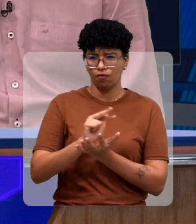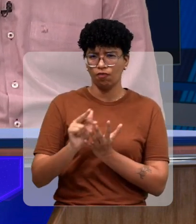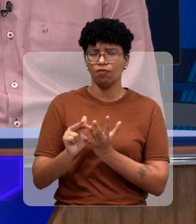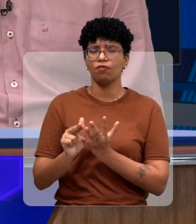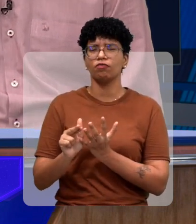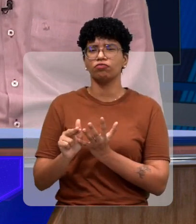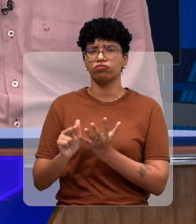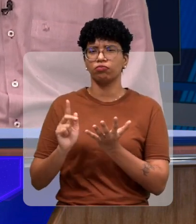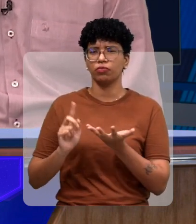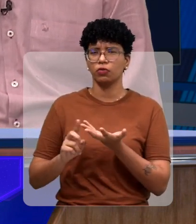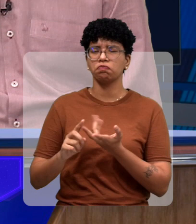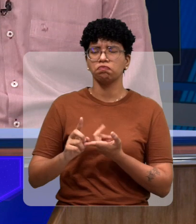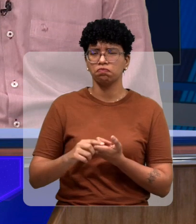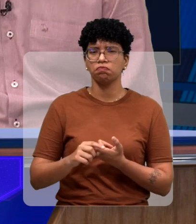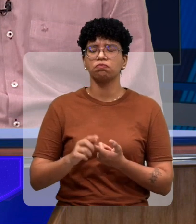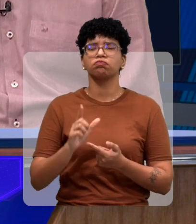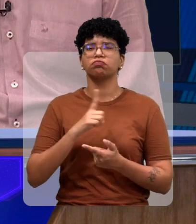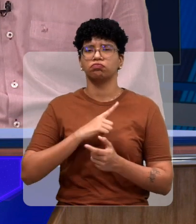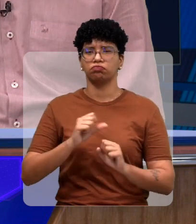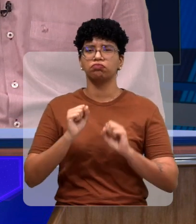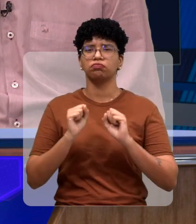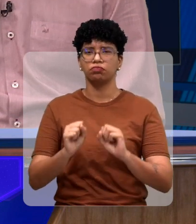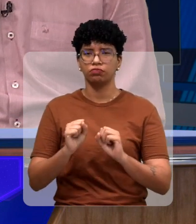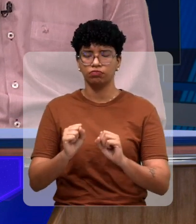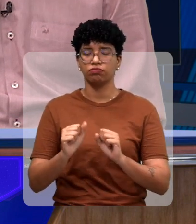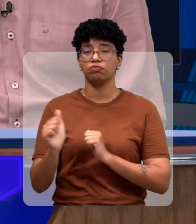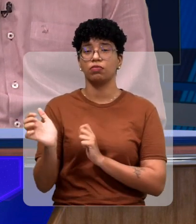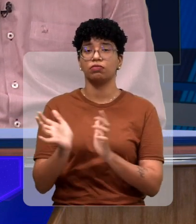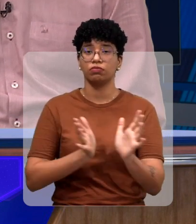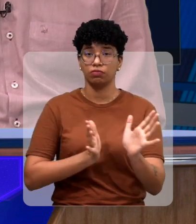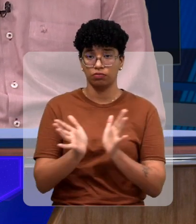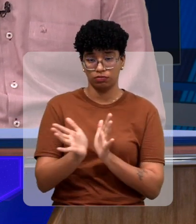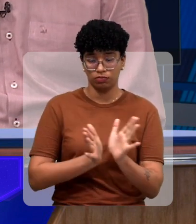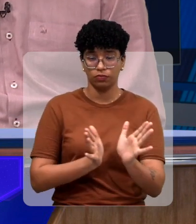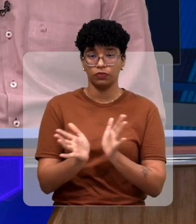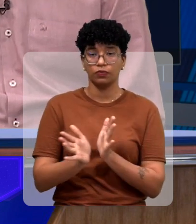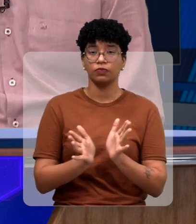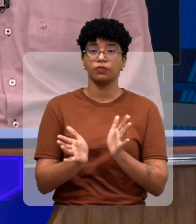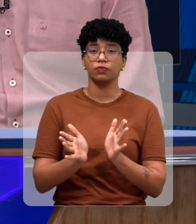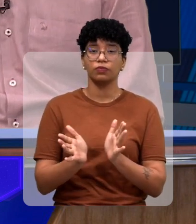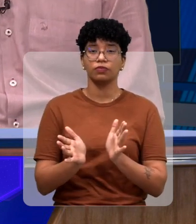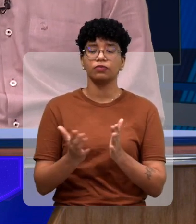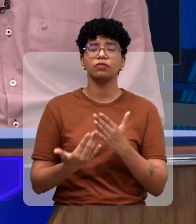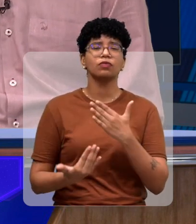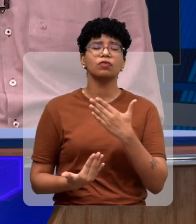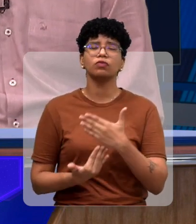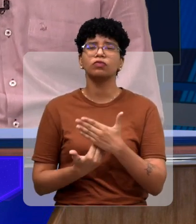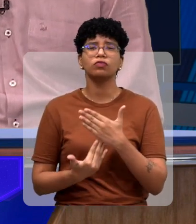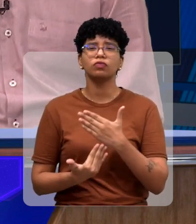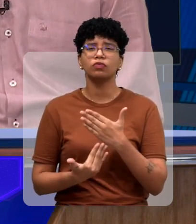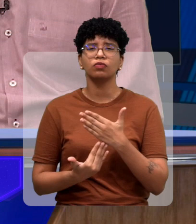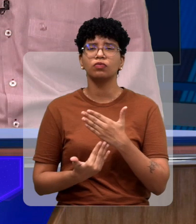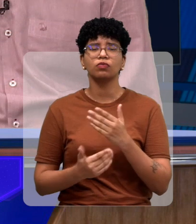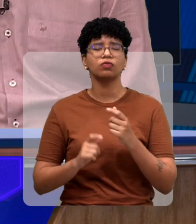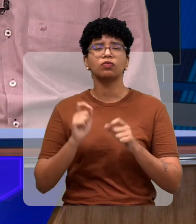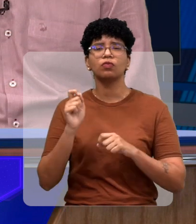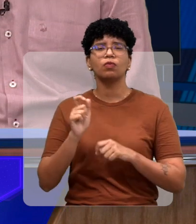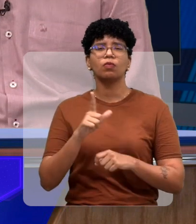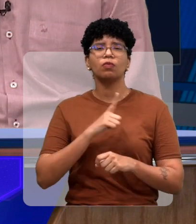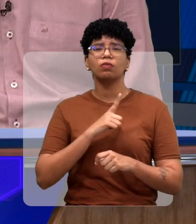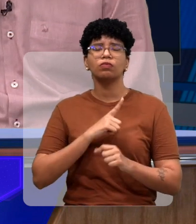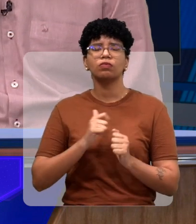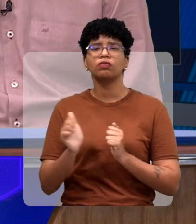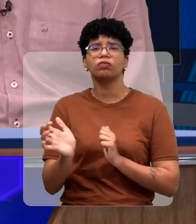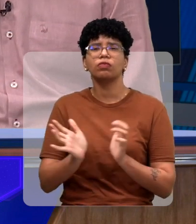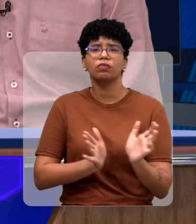hoje que já disponibilizam da famosa acessibilidade. E, em Timon, o que tem